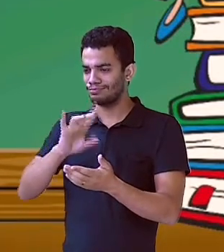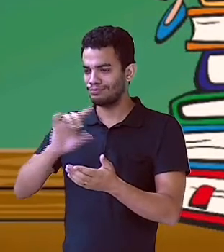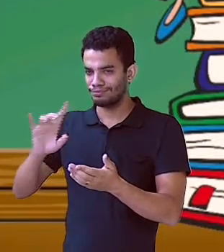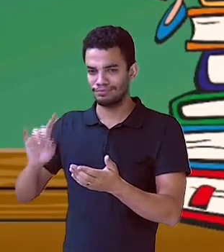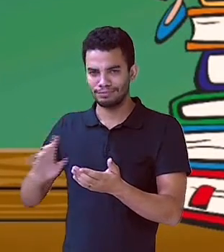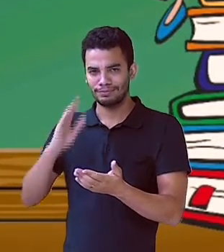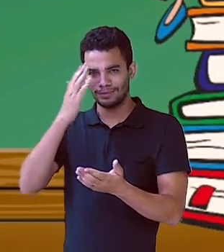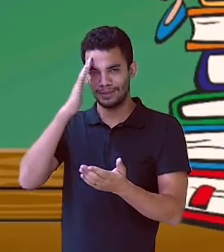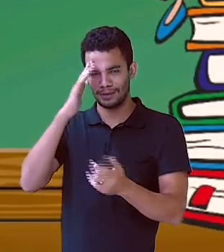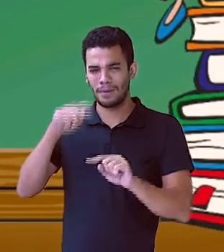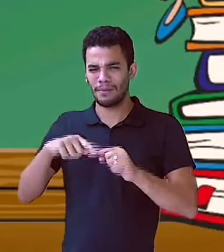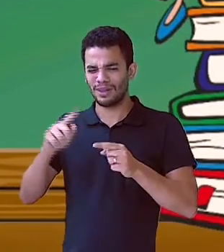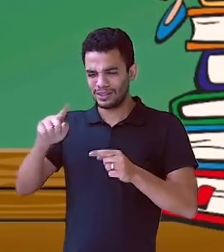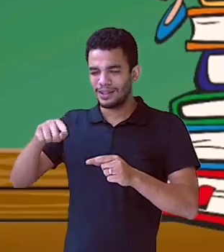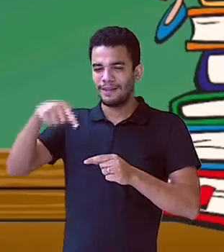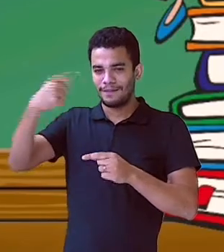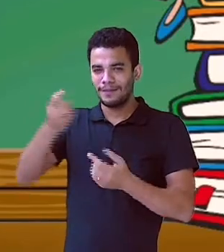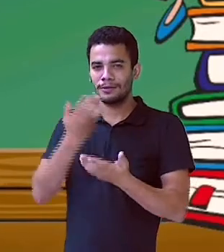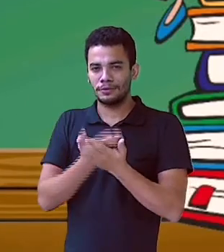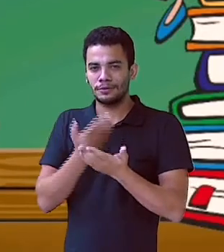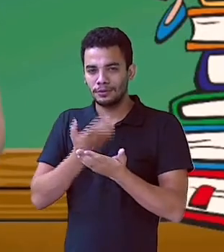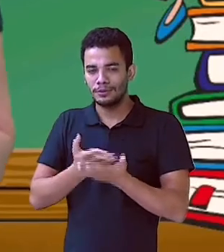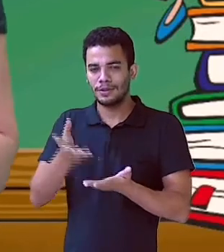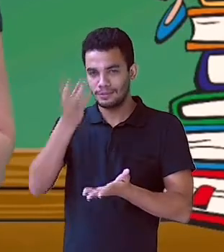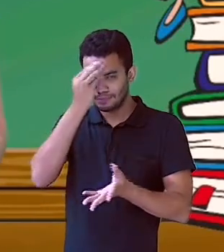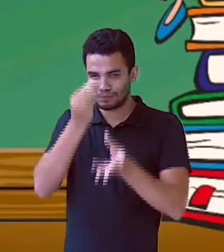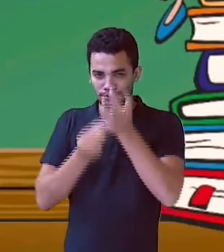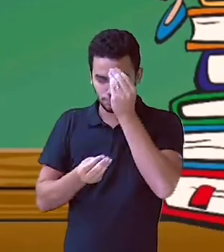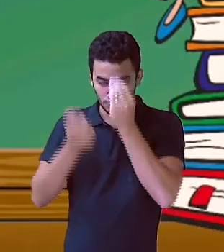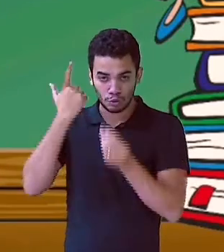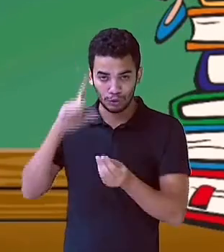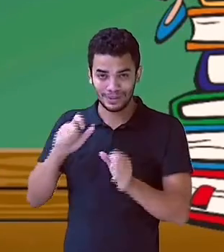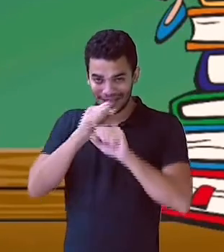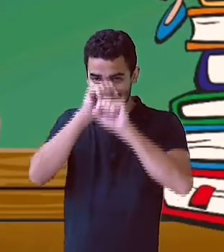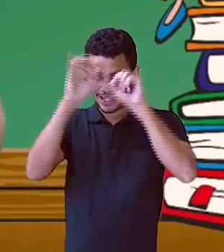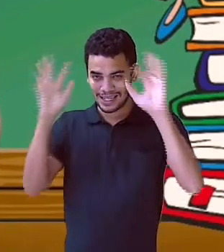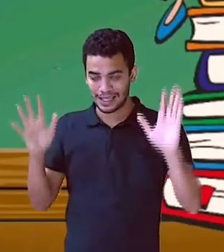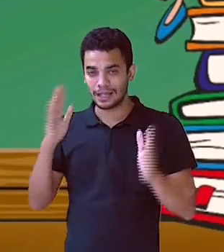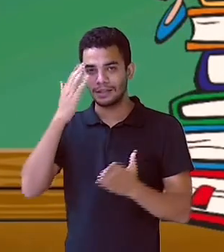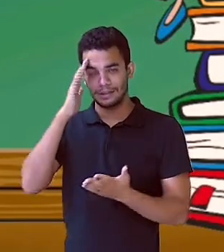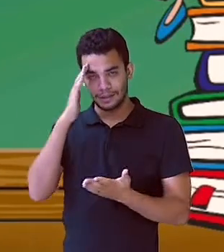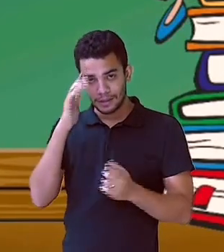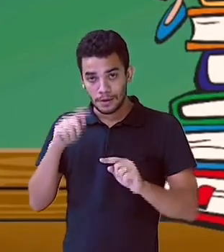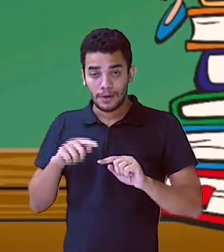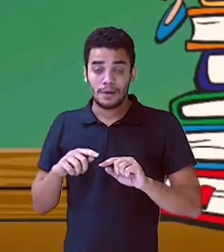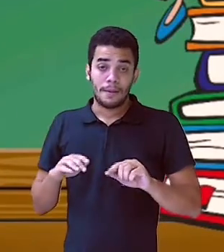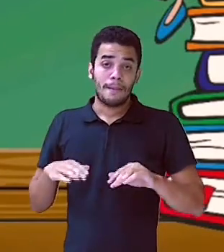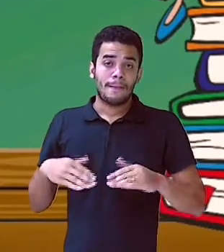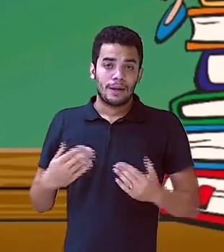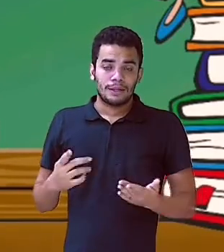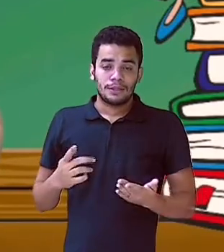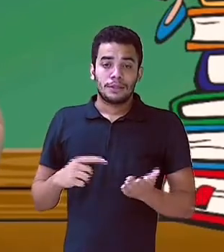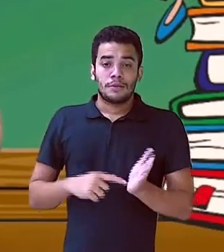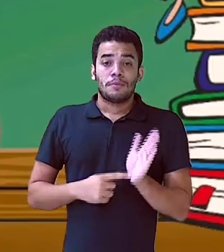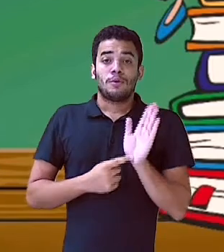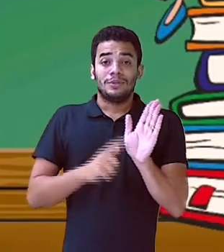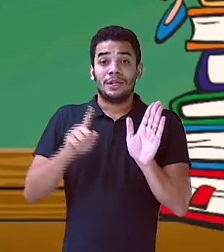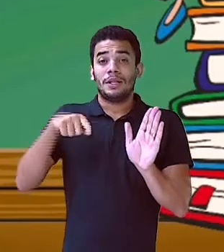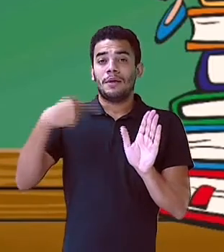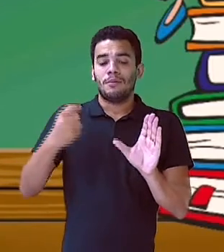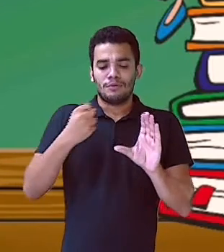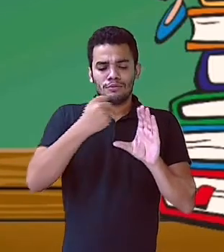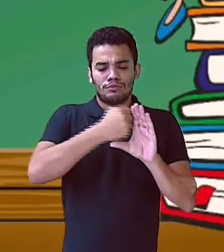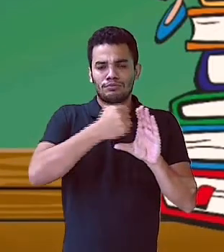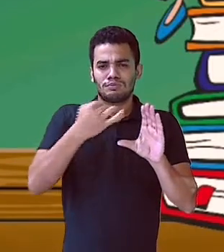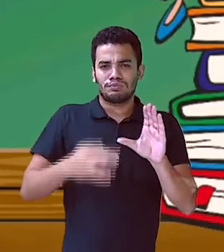Mas calma que daqui a pouco nós vamos entender isso de uma forma muito clara. A explicação ficou mais reservada aí na parte da definição,